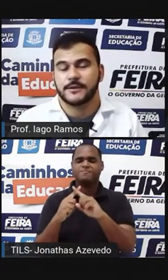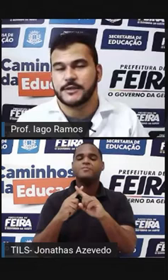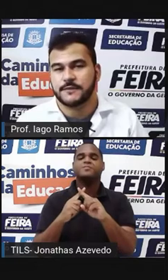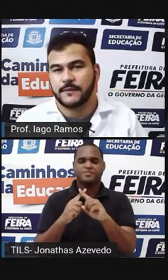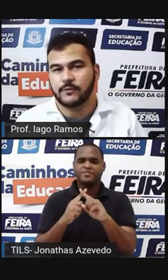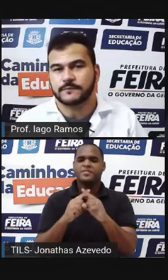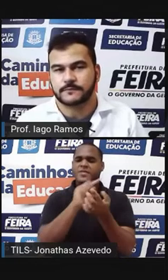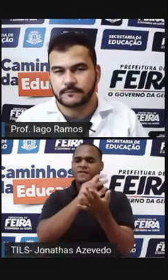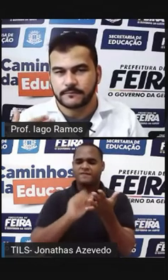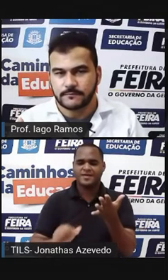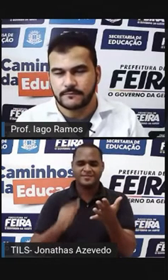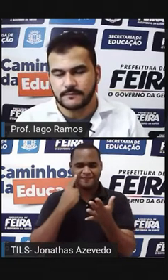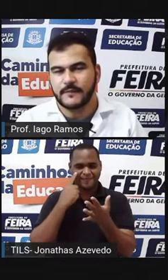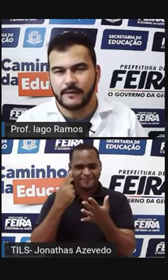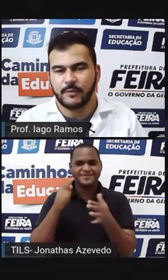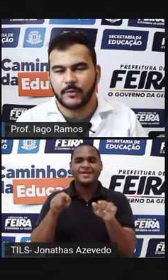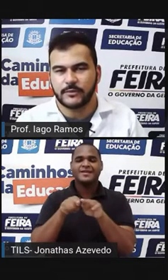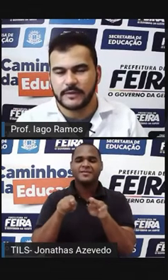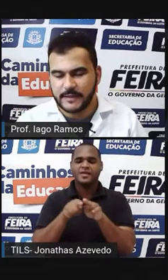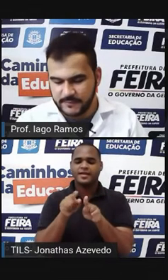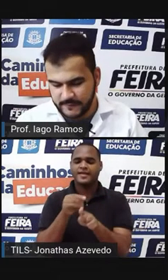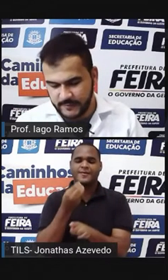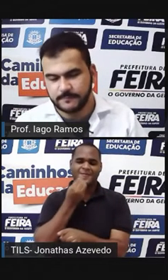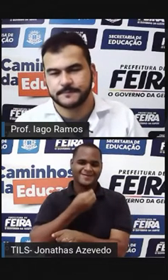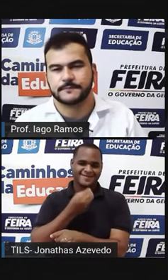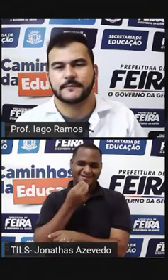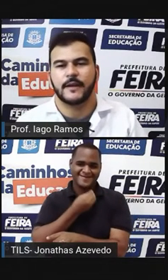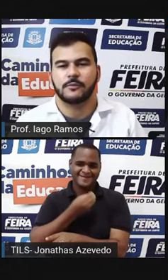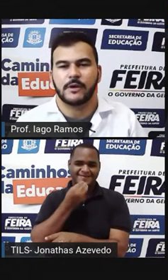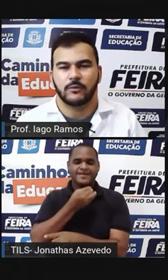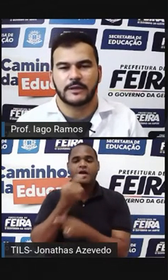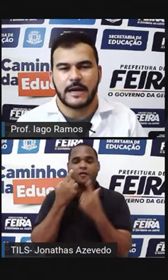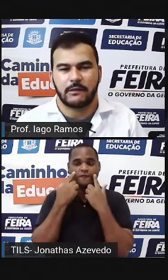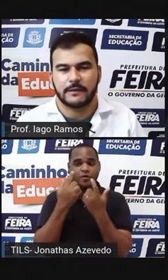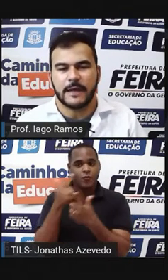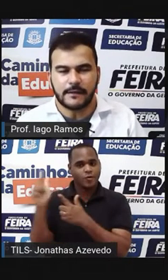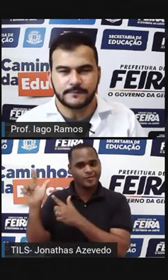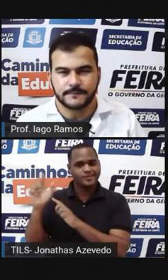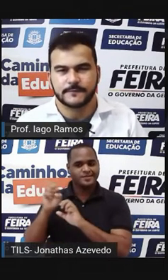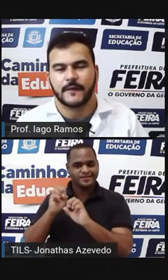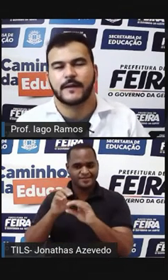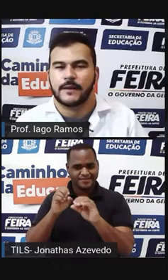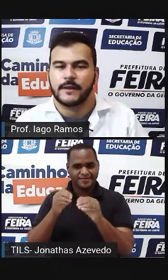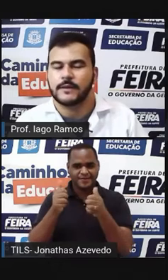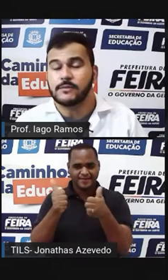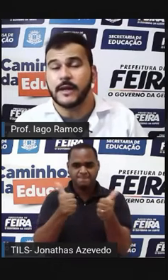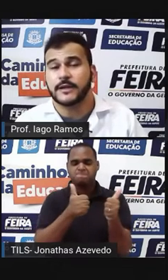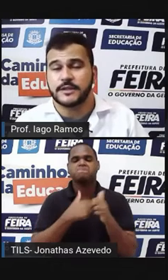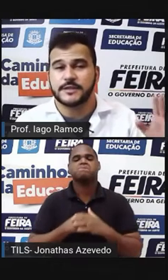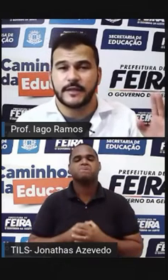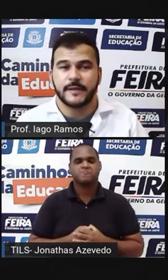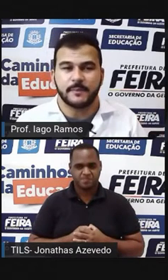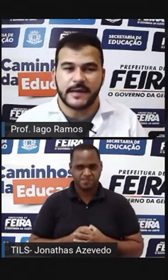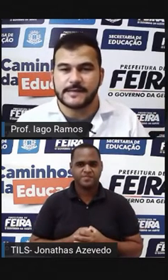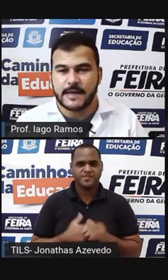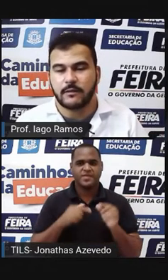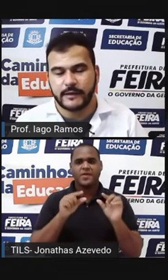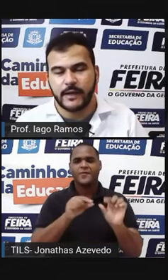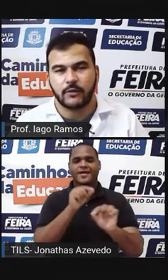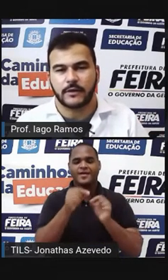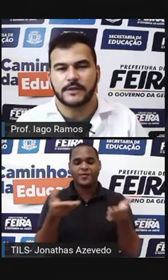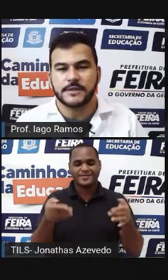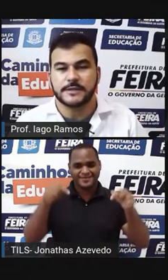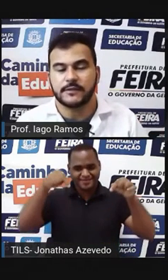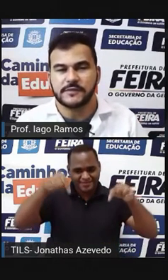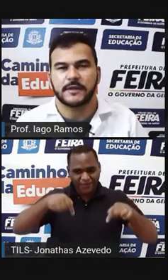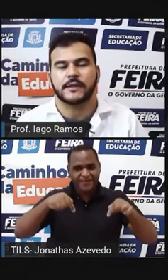a gente viu Teve a oportunidade de ver Em uma outra aula Tá? Então o que é que a gente tem Pra essa aula